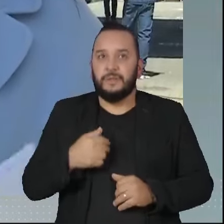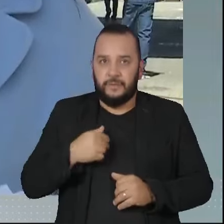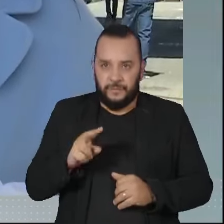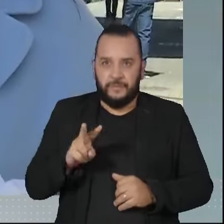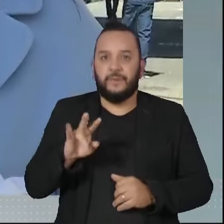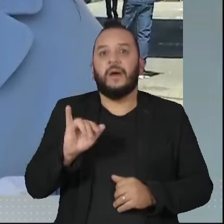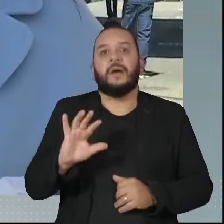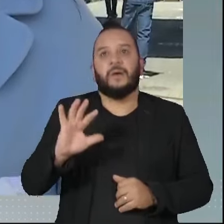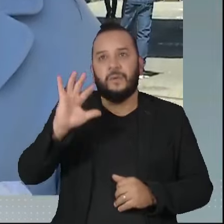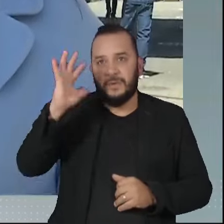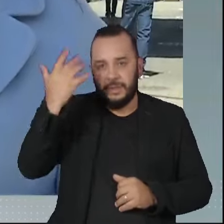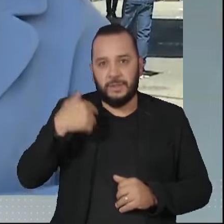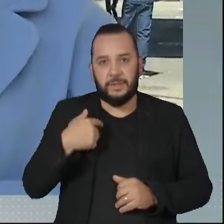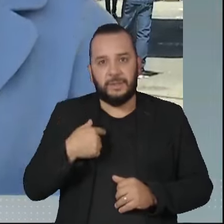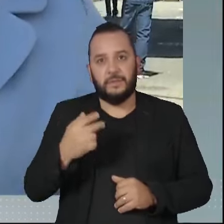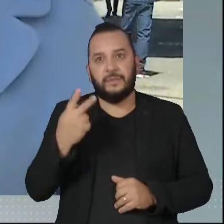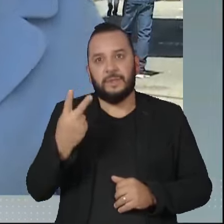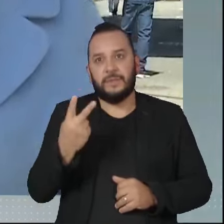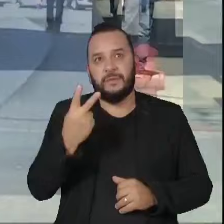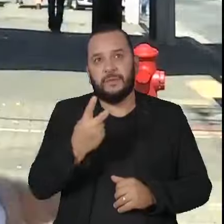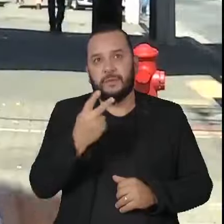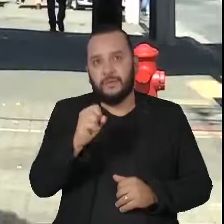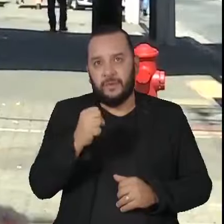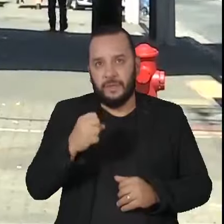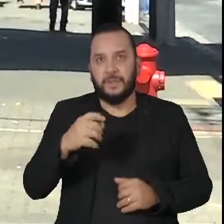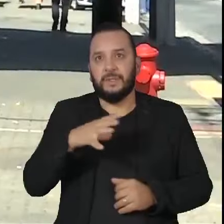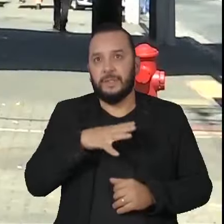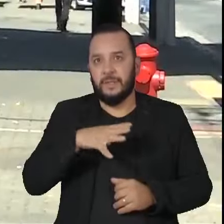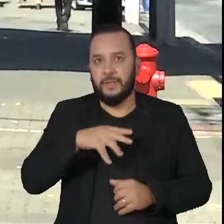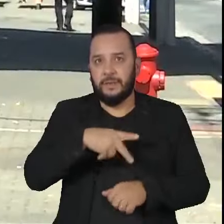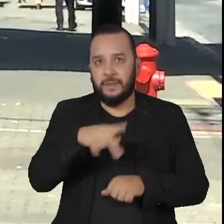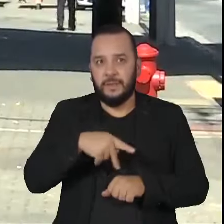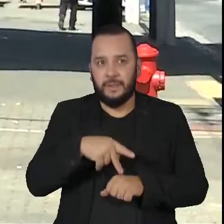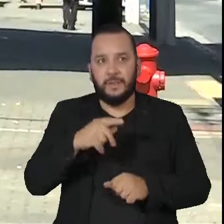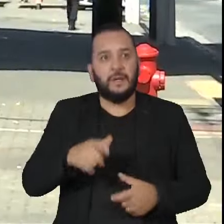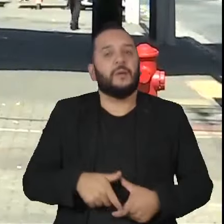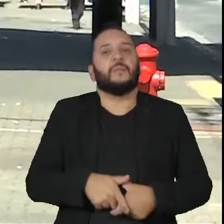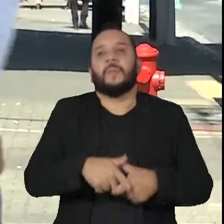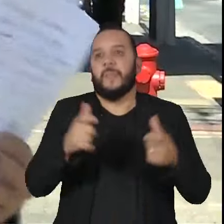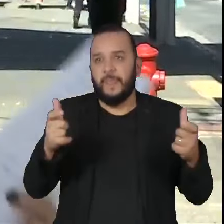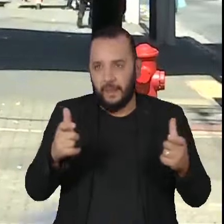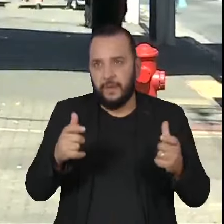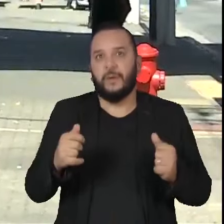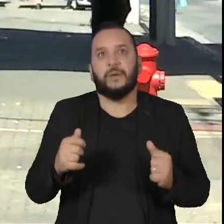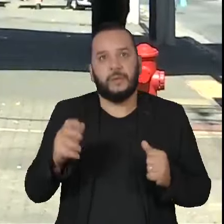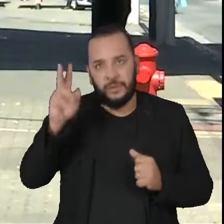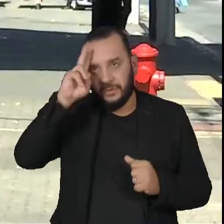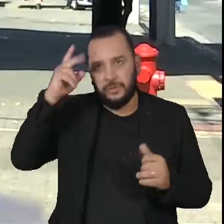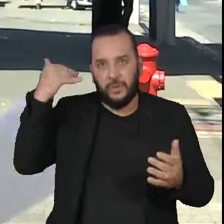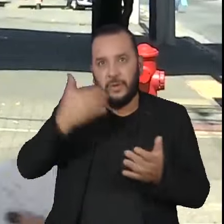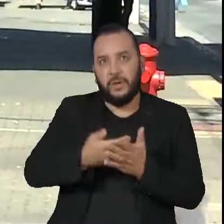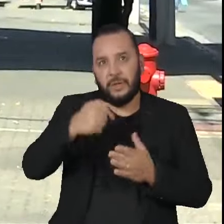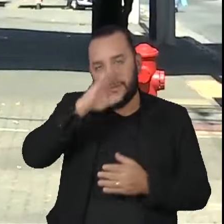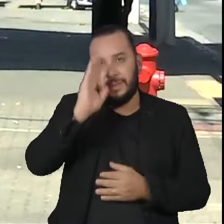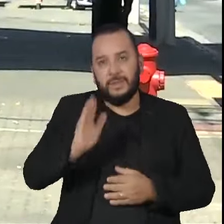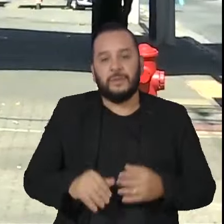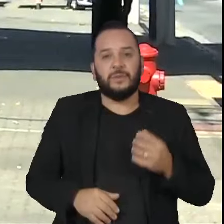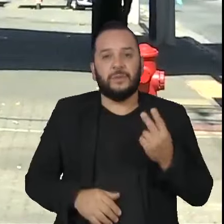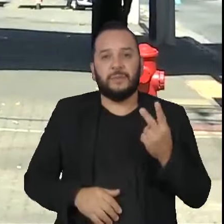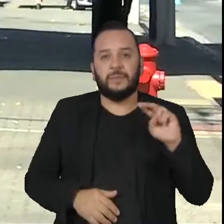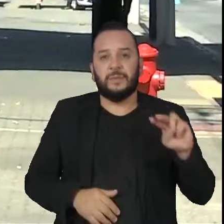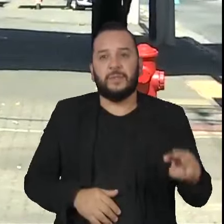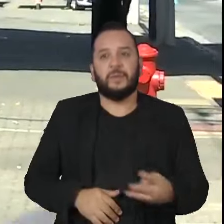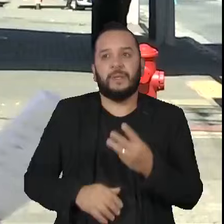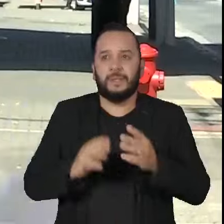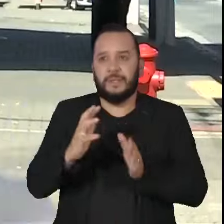228 cidades do país. É o maior concurso da história do Brasil, com 2 milhões de inscritos, 6 mil vagas